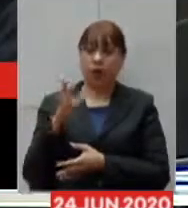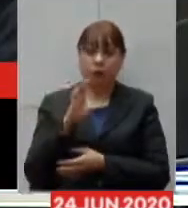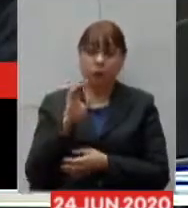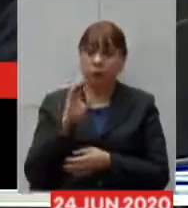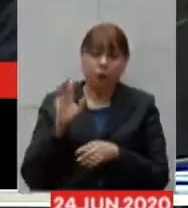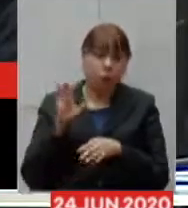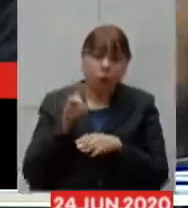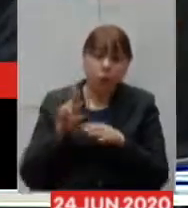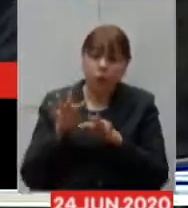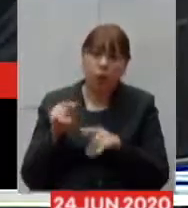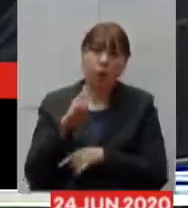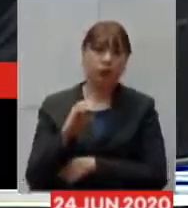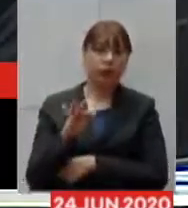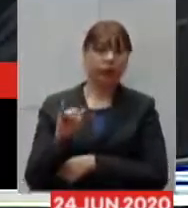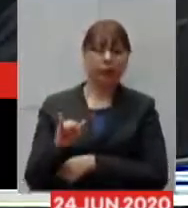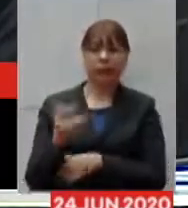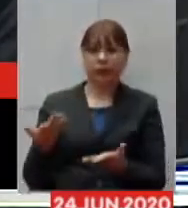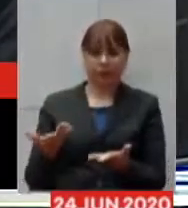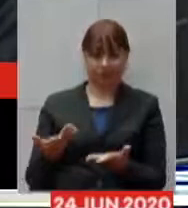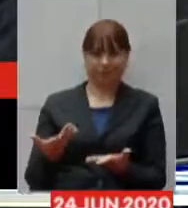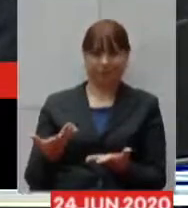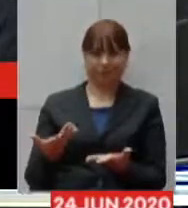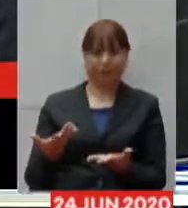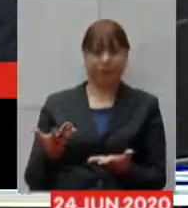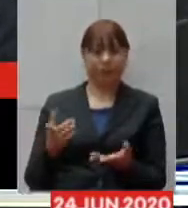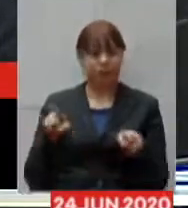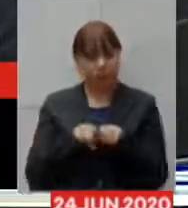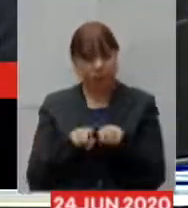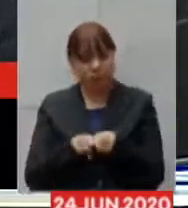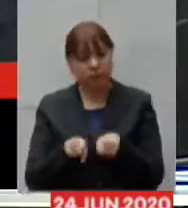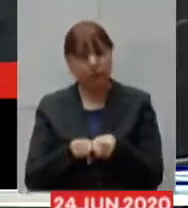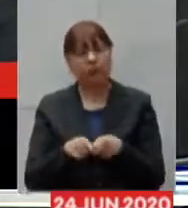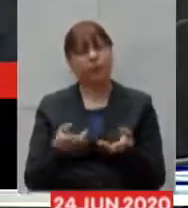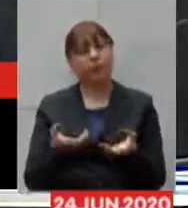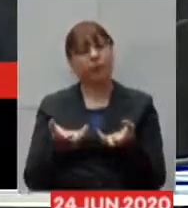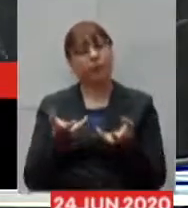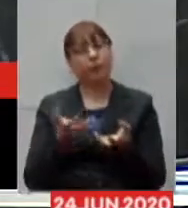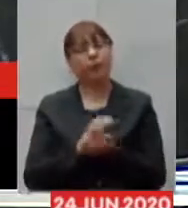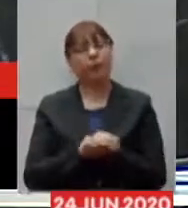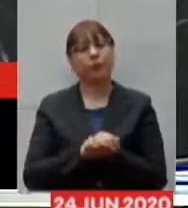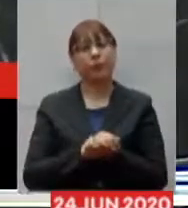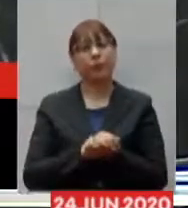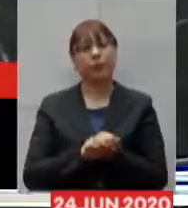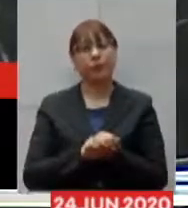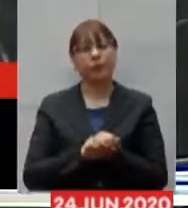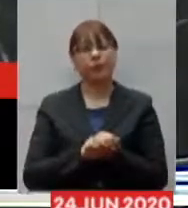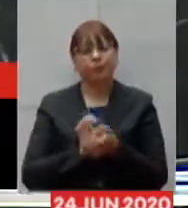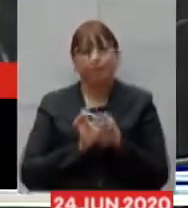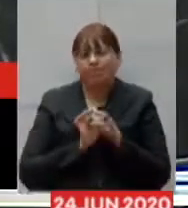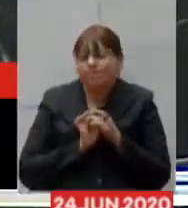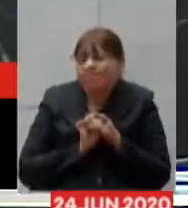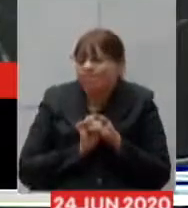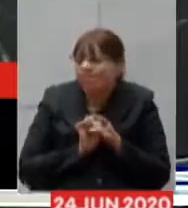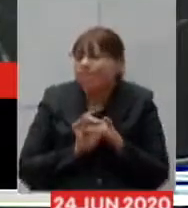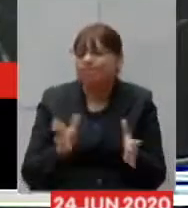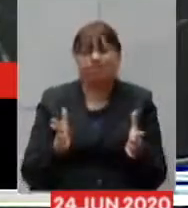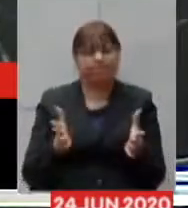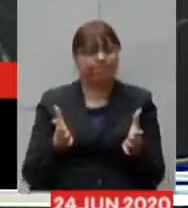E por fim eu gostaria de colocar a inteira disposição do senhor